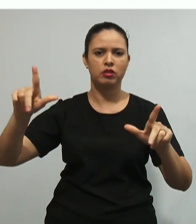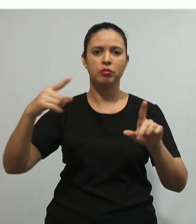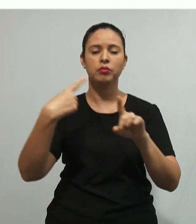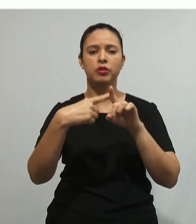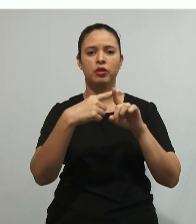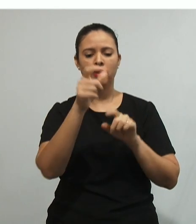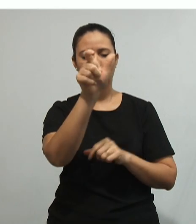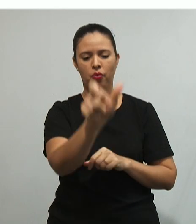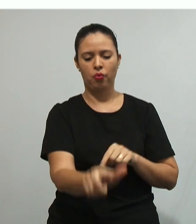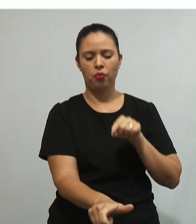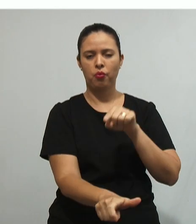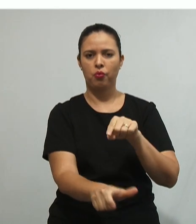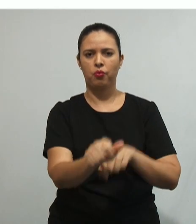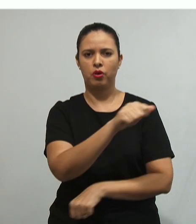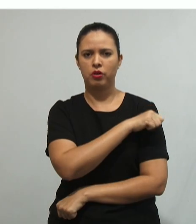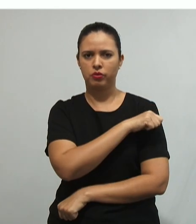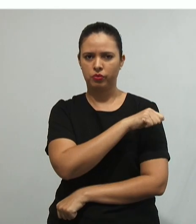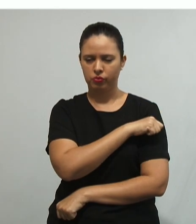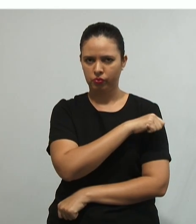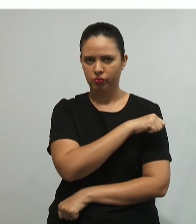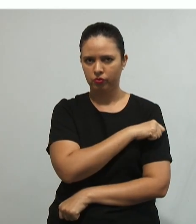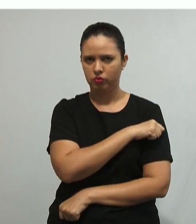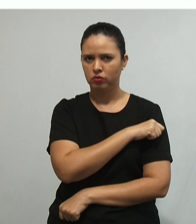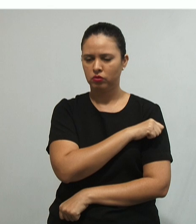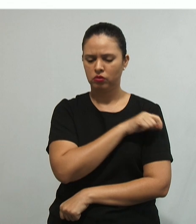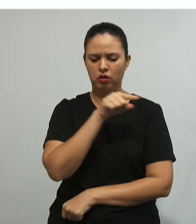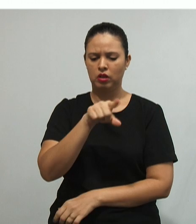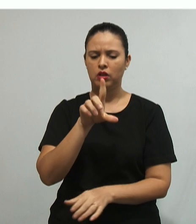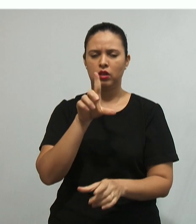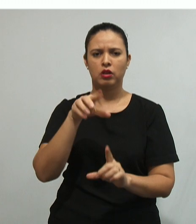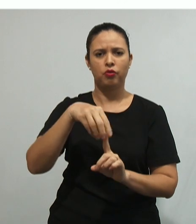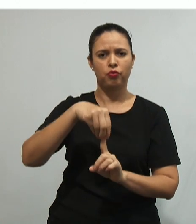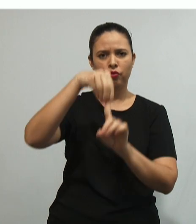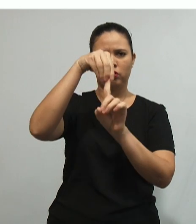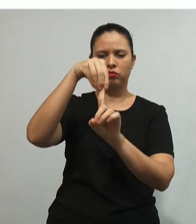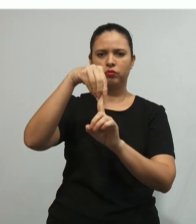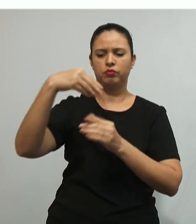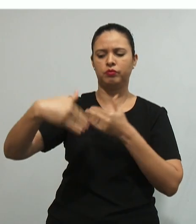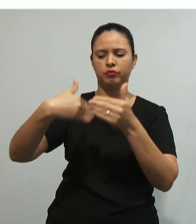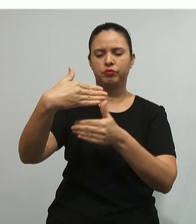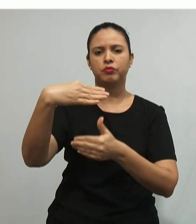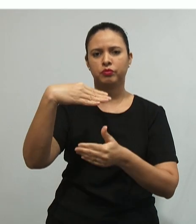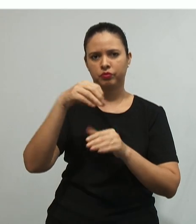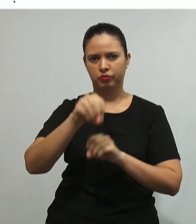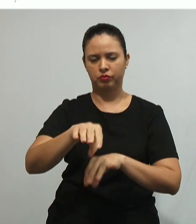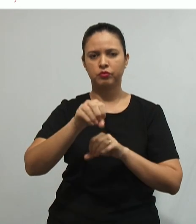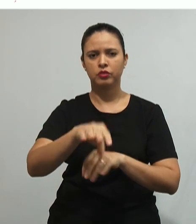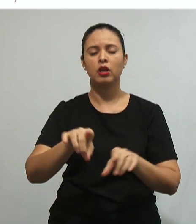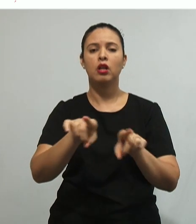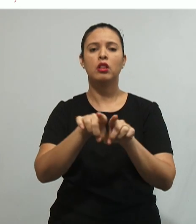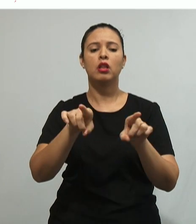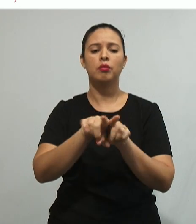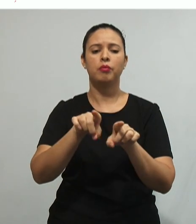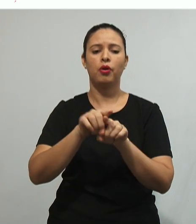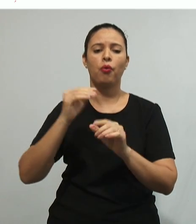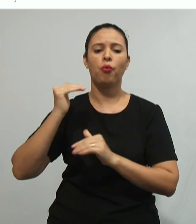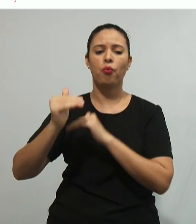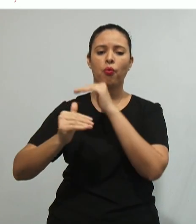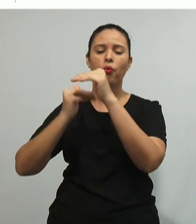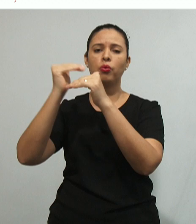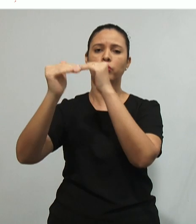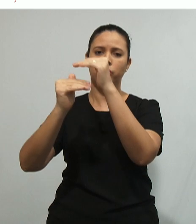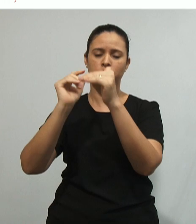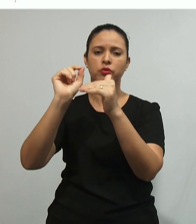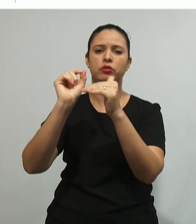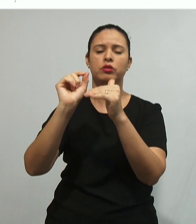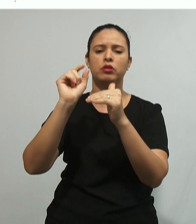centro dos processos de ensino. E também, o construtivismo, ele vai levar em consideração os